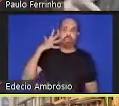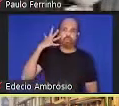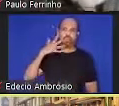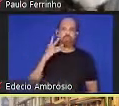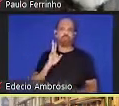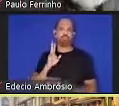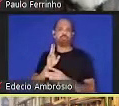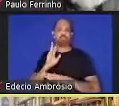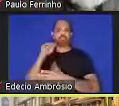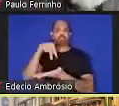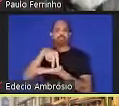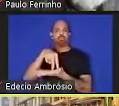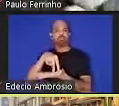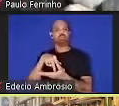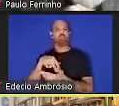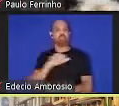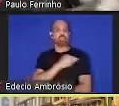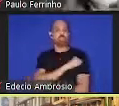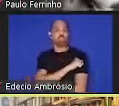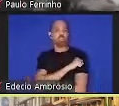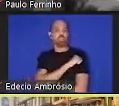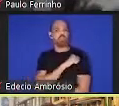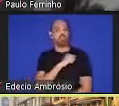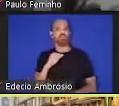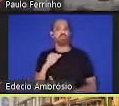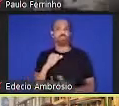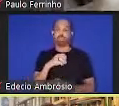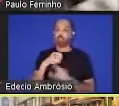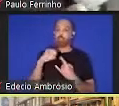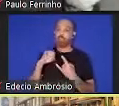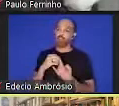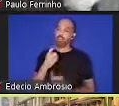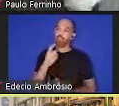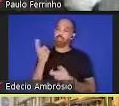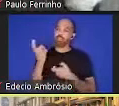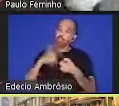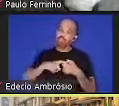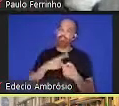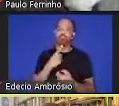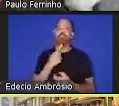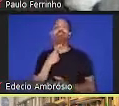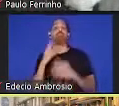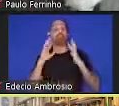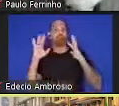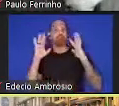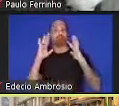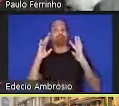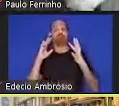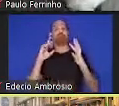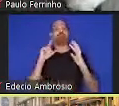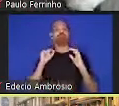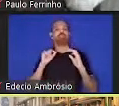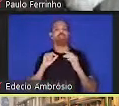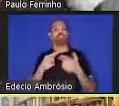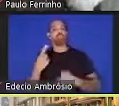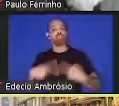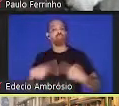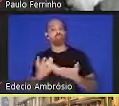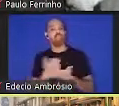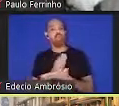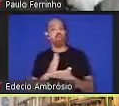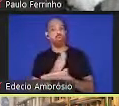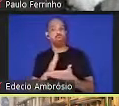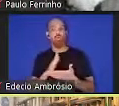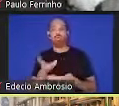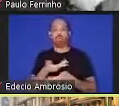para os alunos da Fiocruz, espero voltar, que eu sou no futuro próximo. Vou discutir algumas colaborações que eu tive com a Fiocruz nos últimos